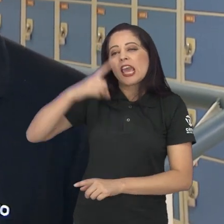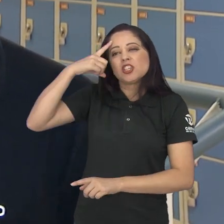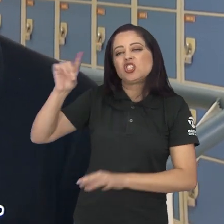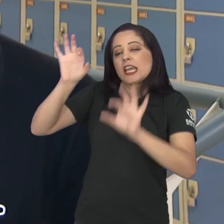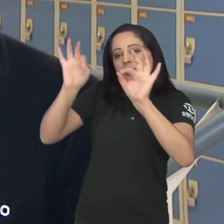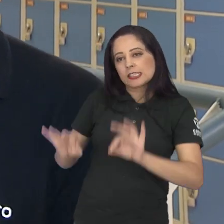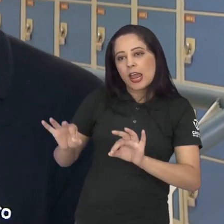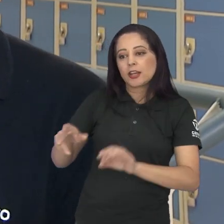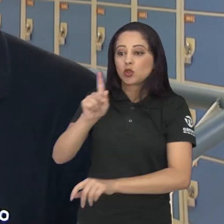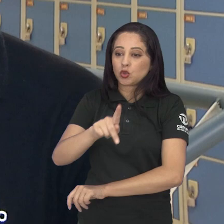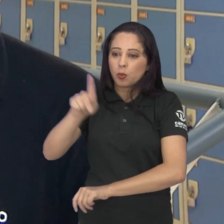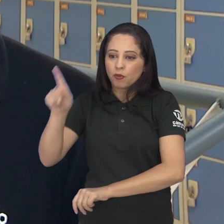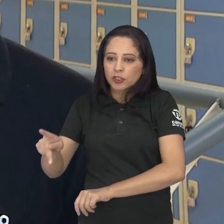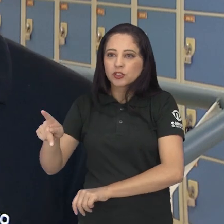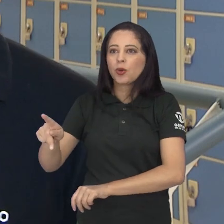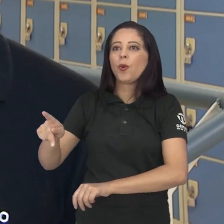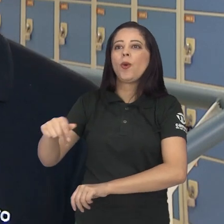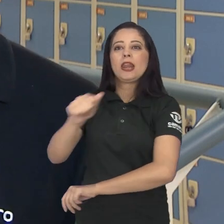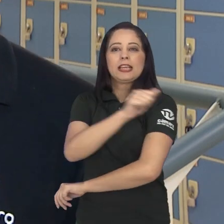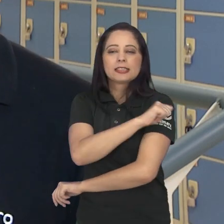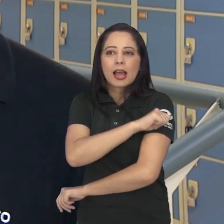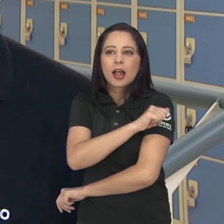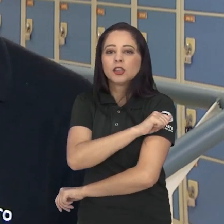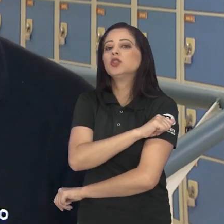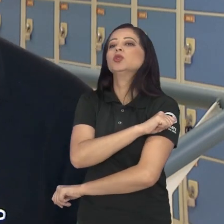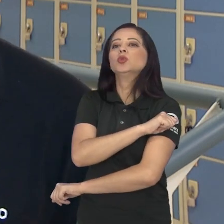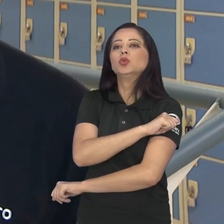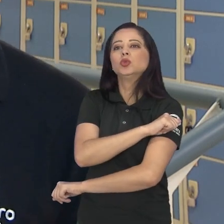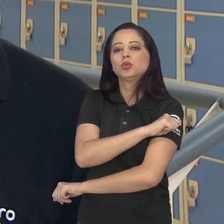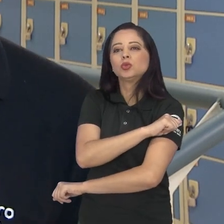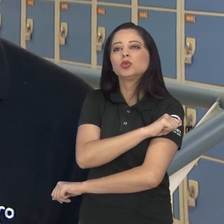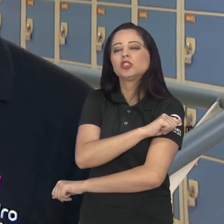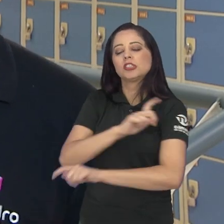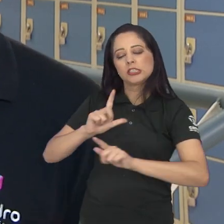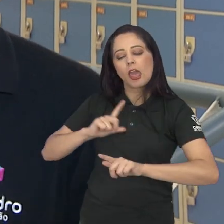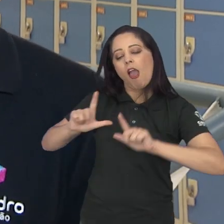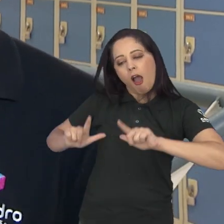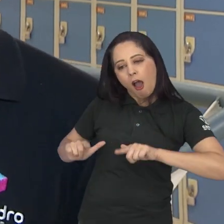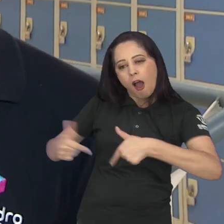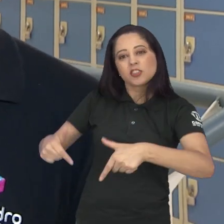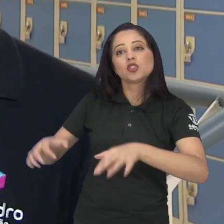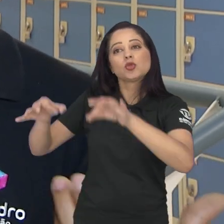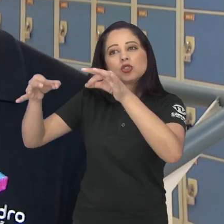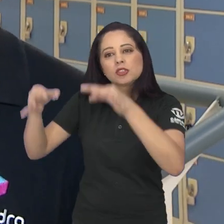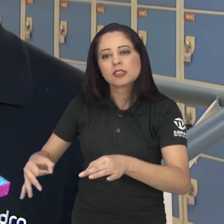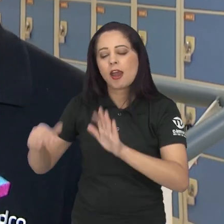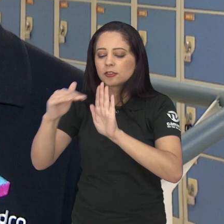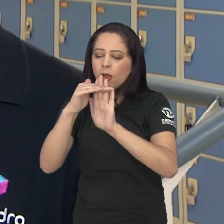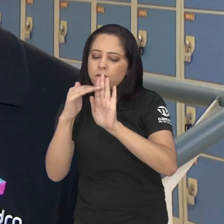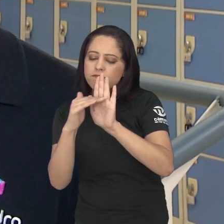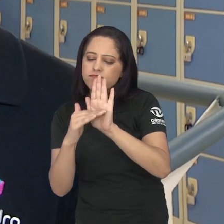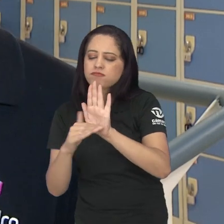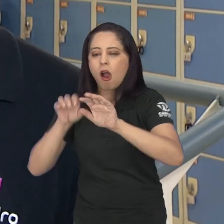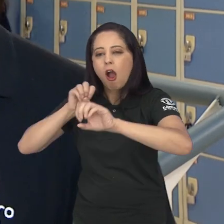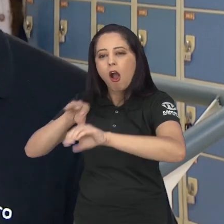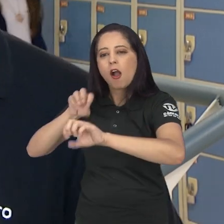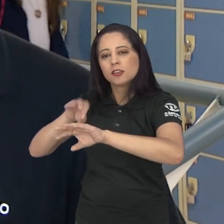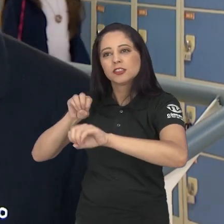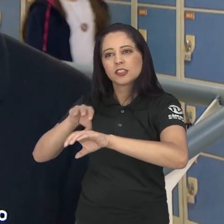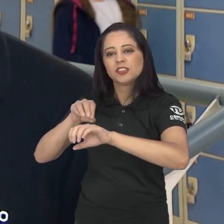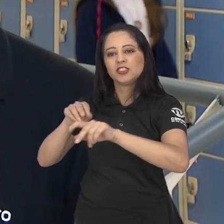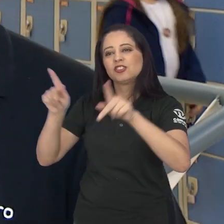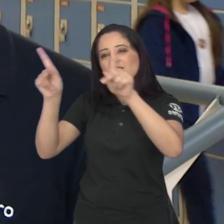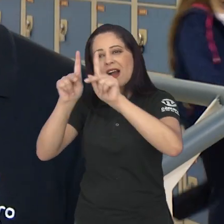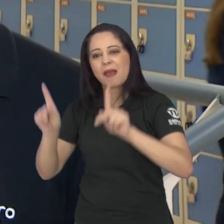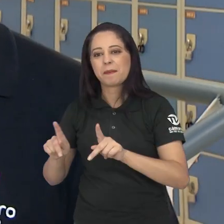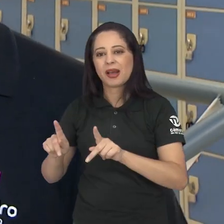com que professores e instituições de ensino intensifiquem o planejamento de atividades específicas para esse momento. E isso,